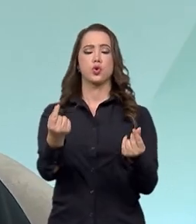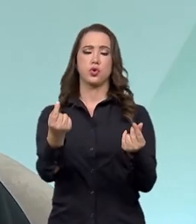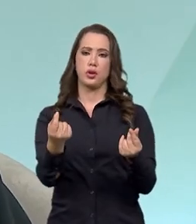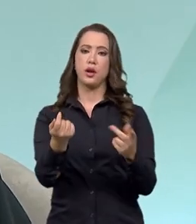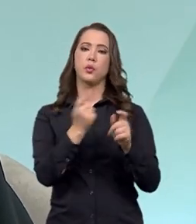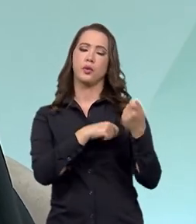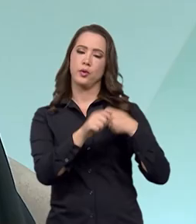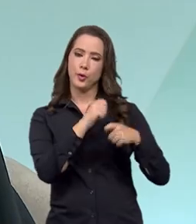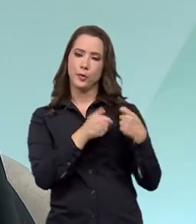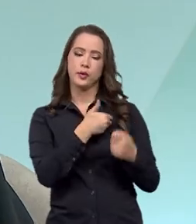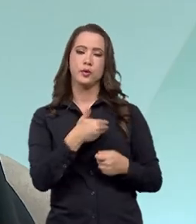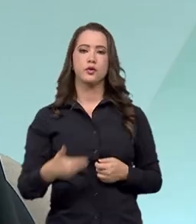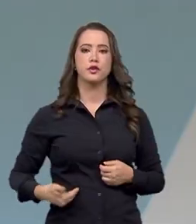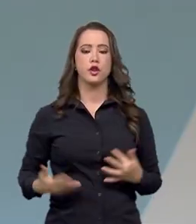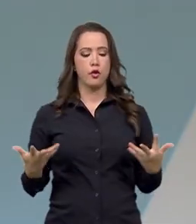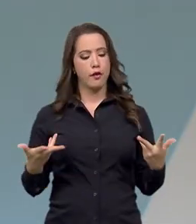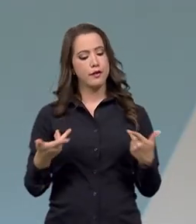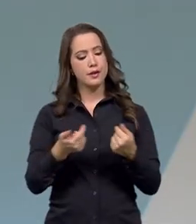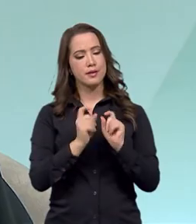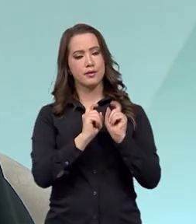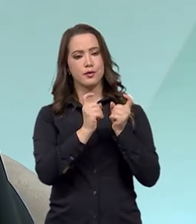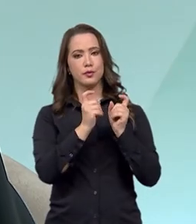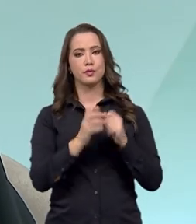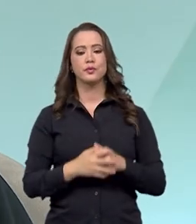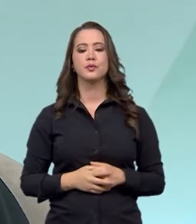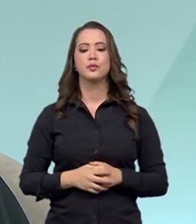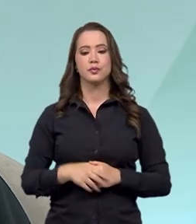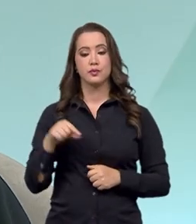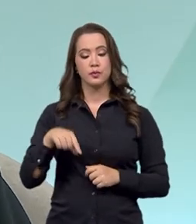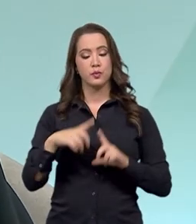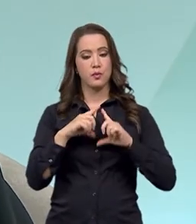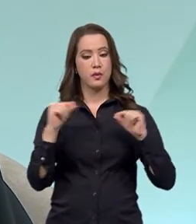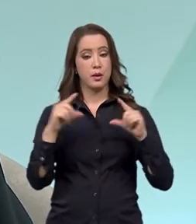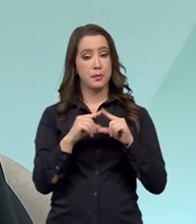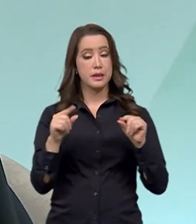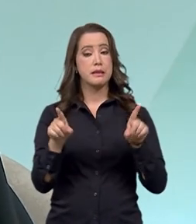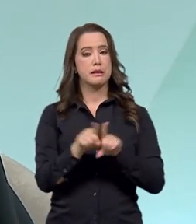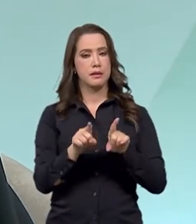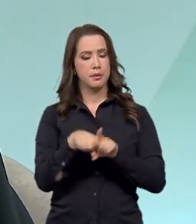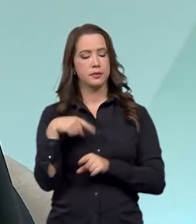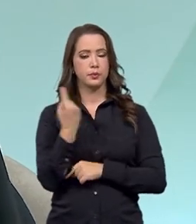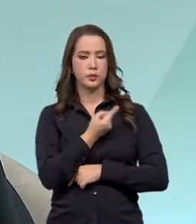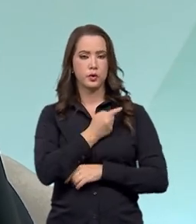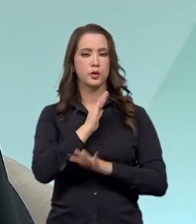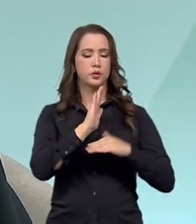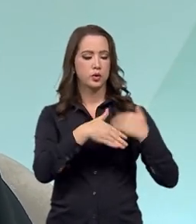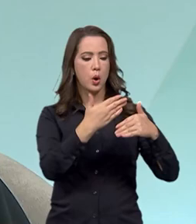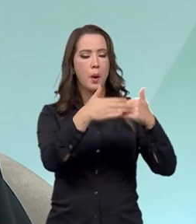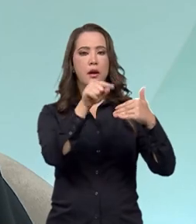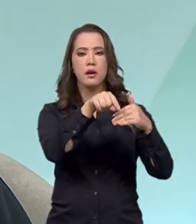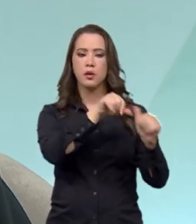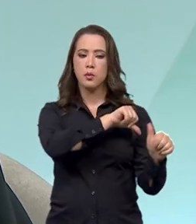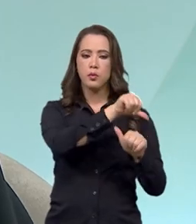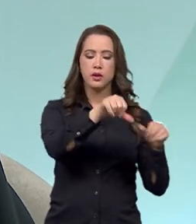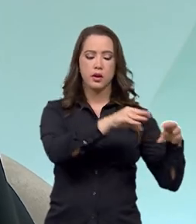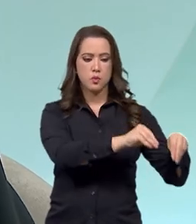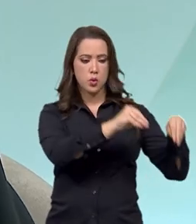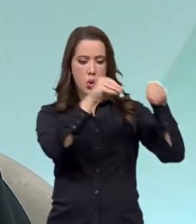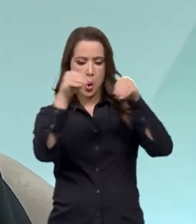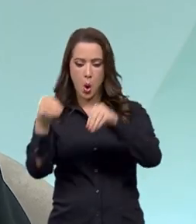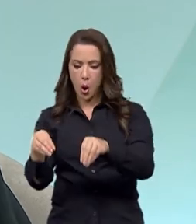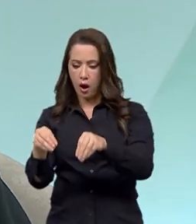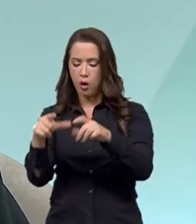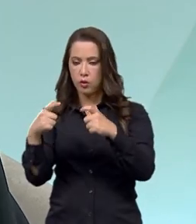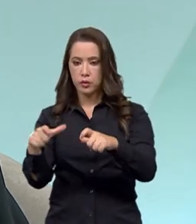economia aos cofres públicos, eficiência na gestão aqui em Brasília. Inclusive, estamos em Franca, em plena mudança de sede,